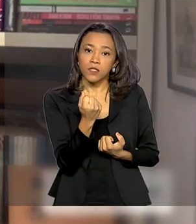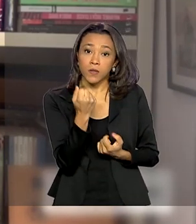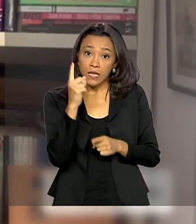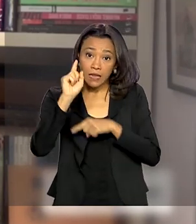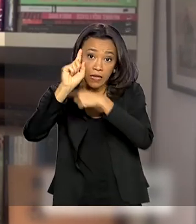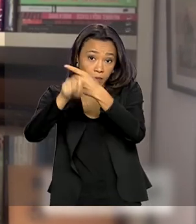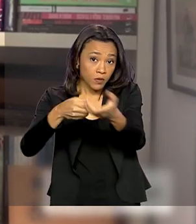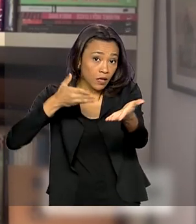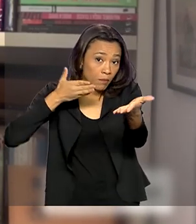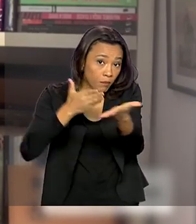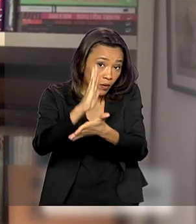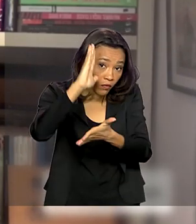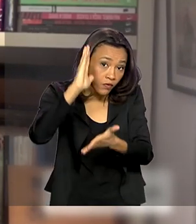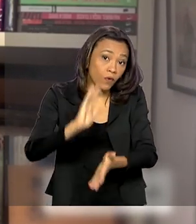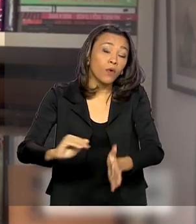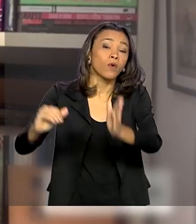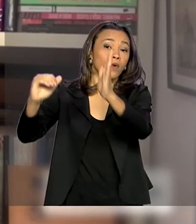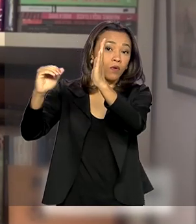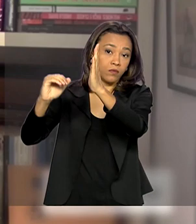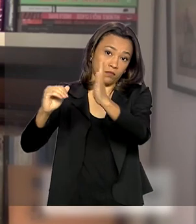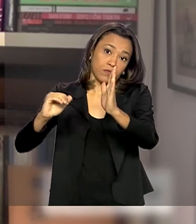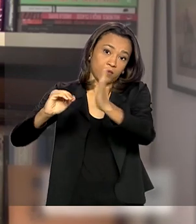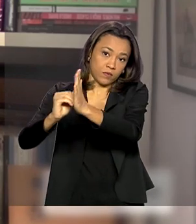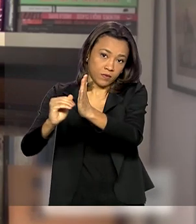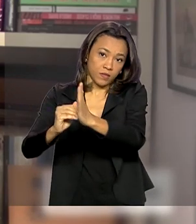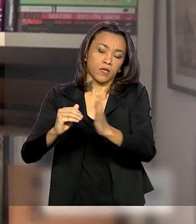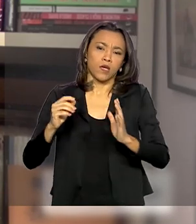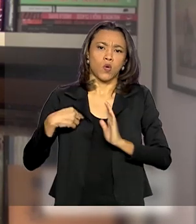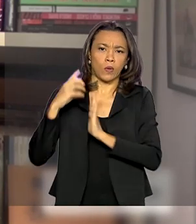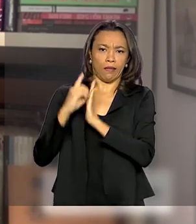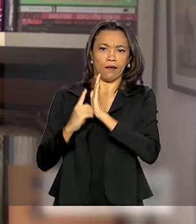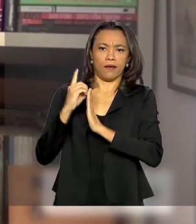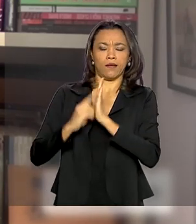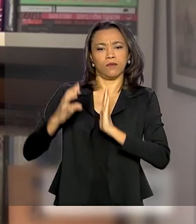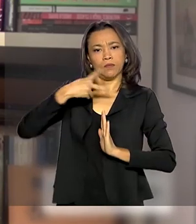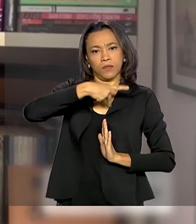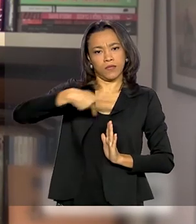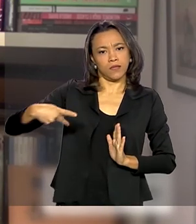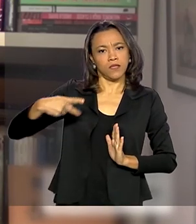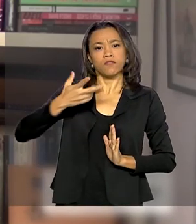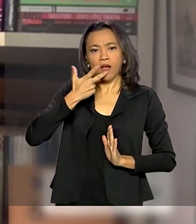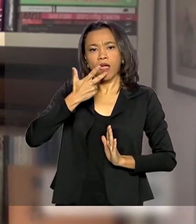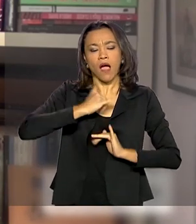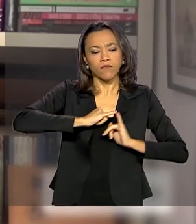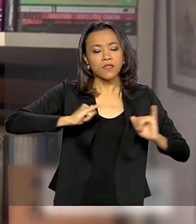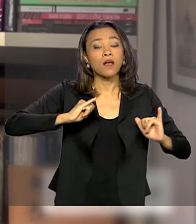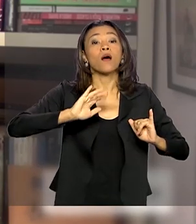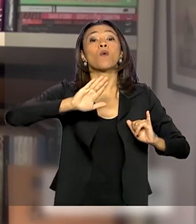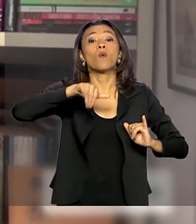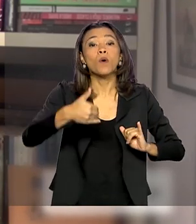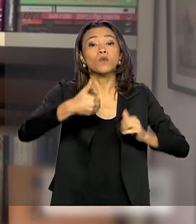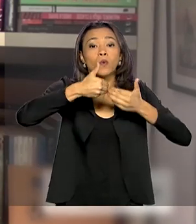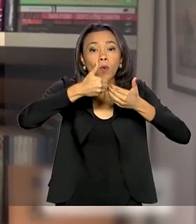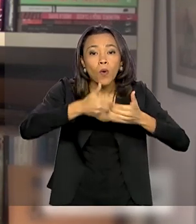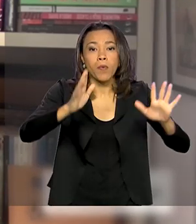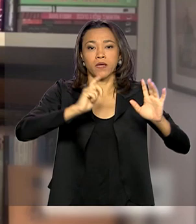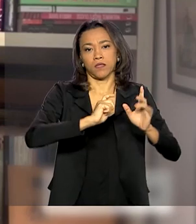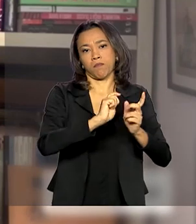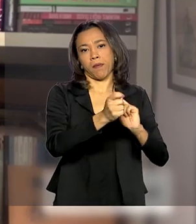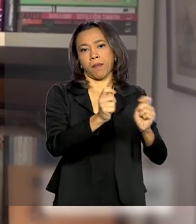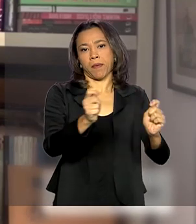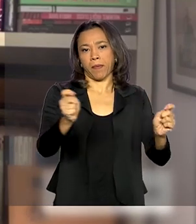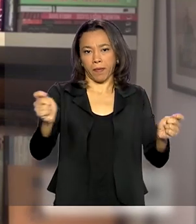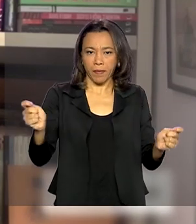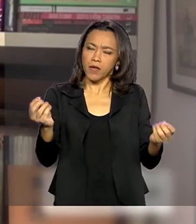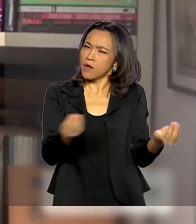aprovação do Senado Federal, um decreto do presidente da República vai definir quando começa o pagamento do auxílio emergencial e como